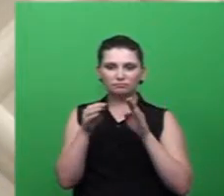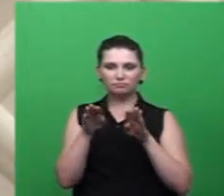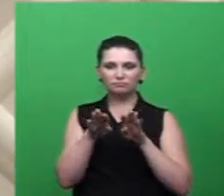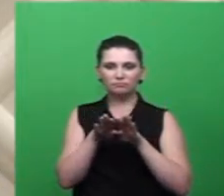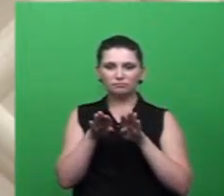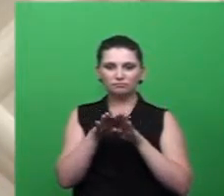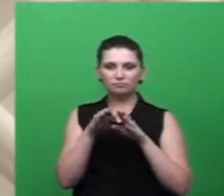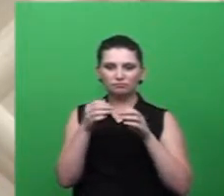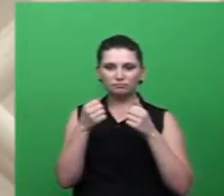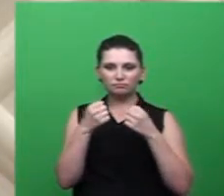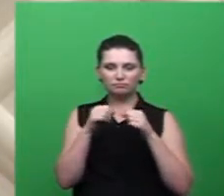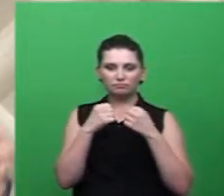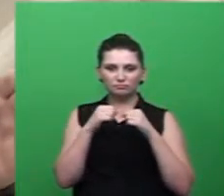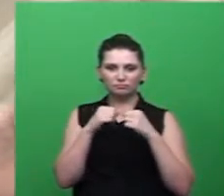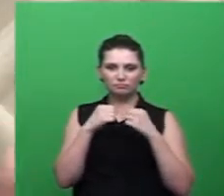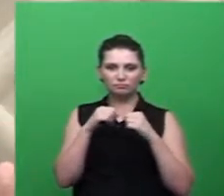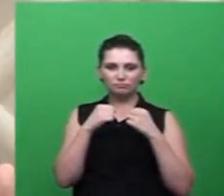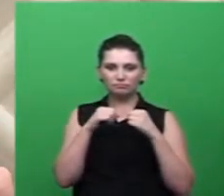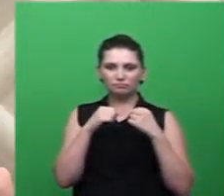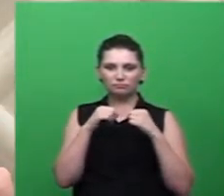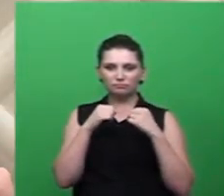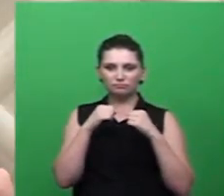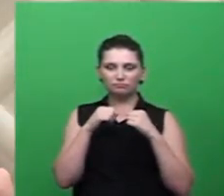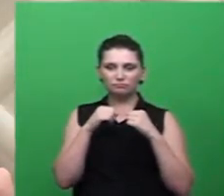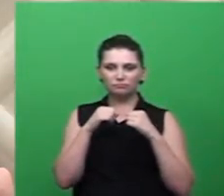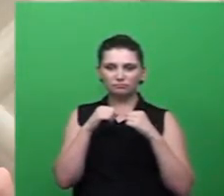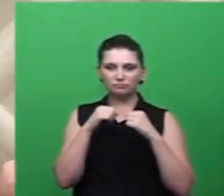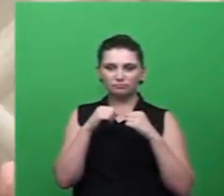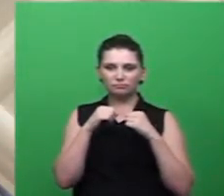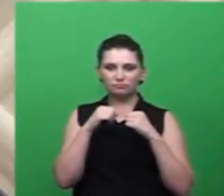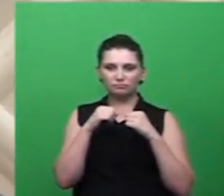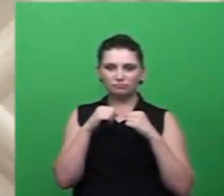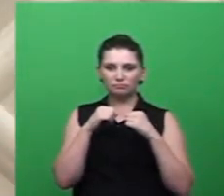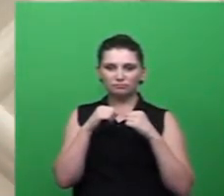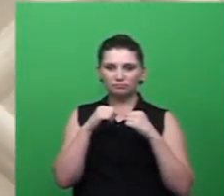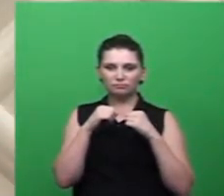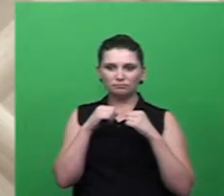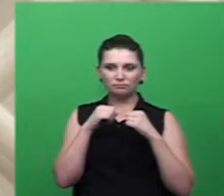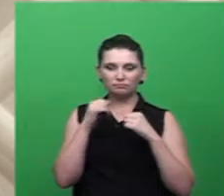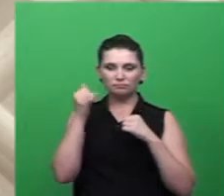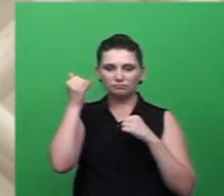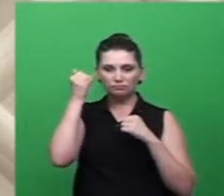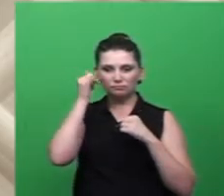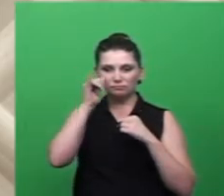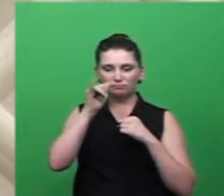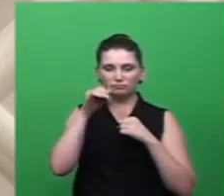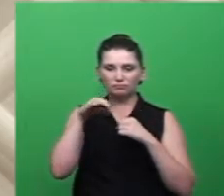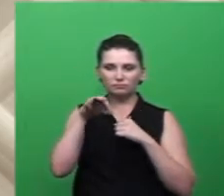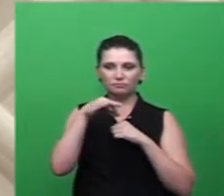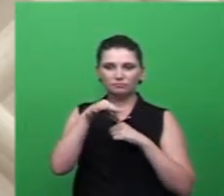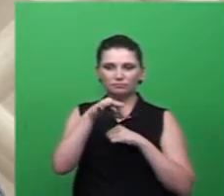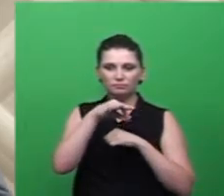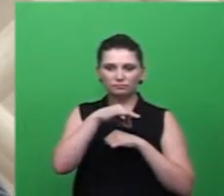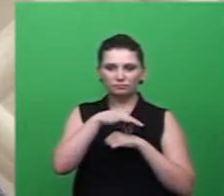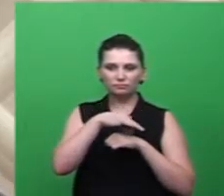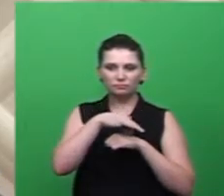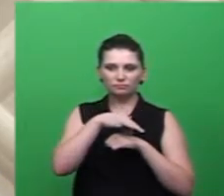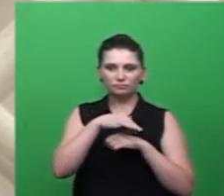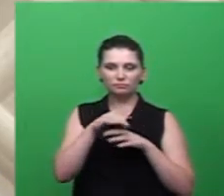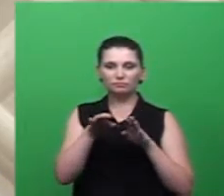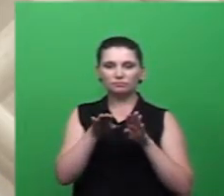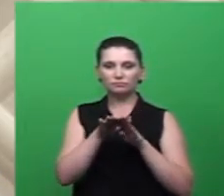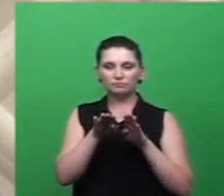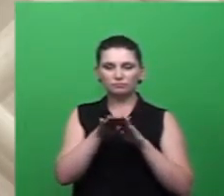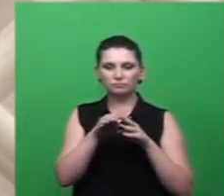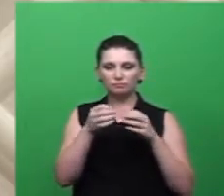tem em suas atribuições a o combate ao Aedes aegypti e e aos focos